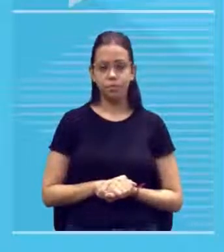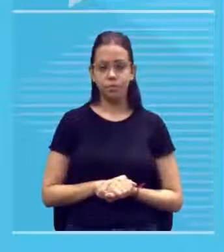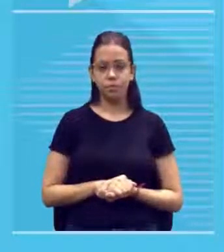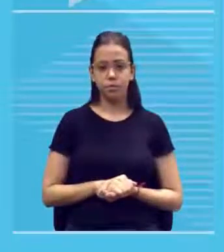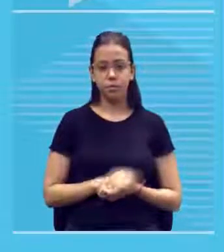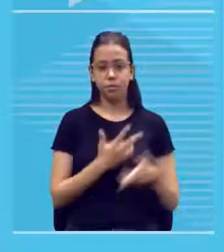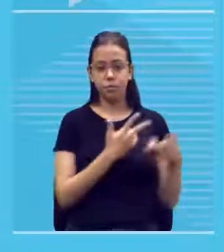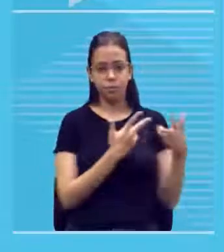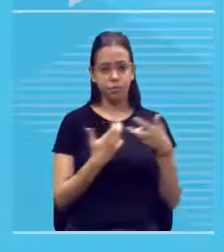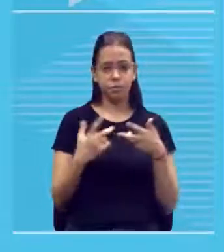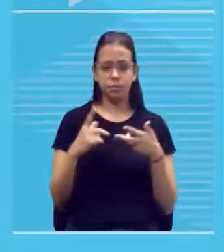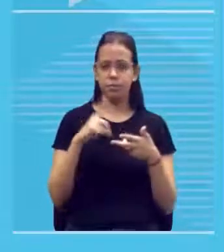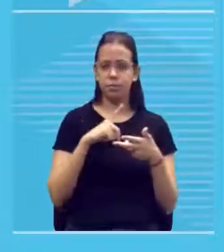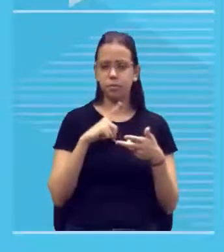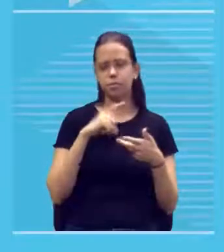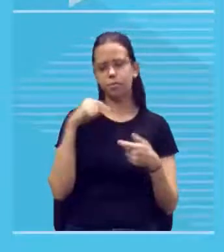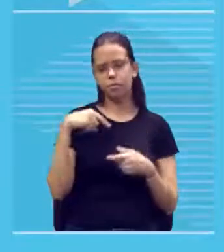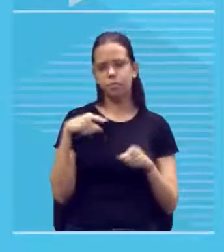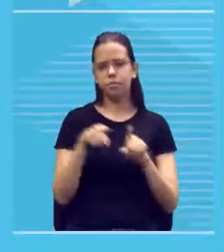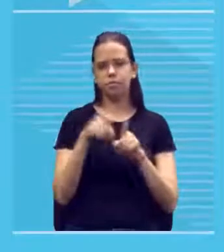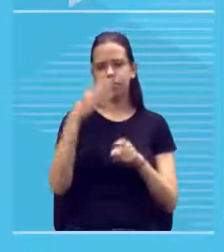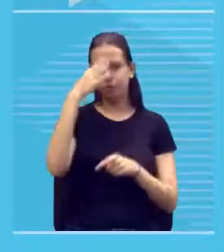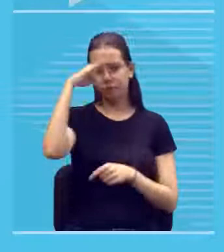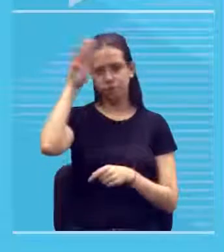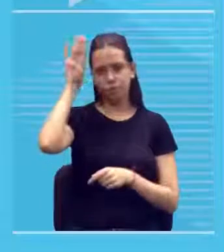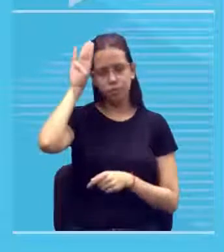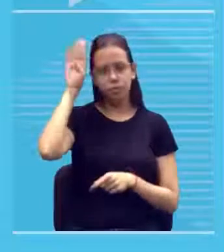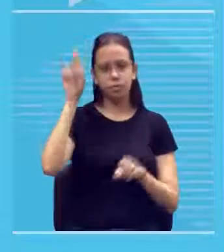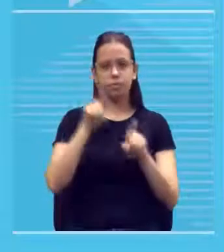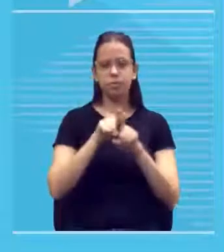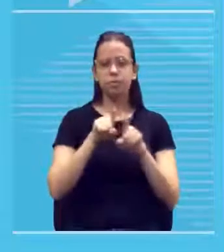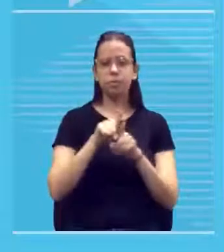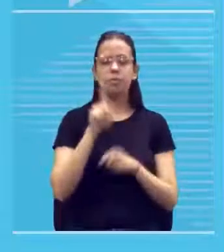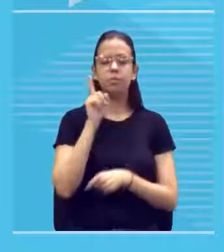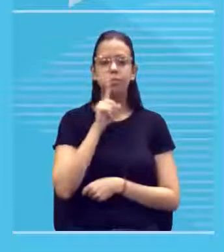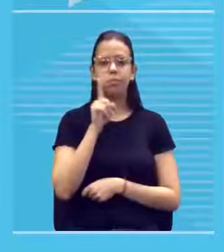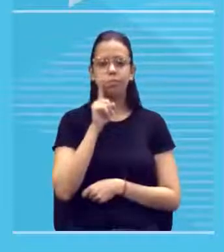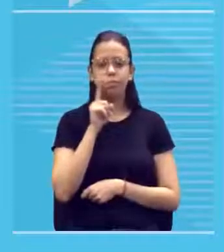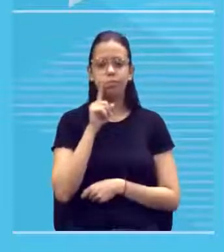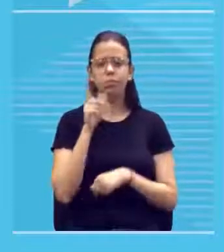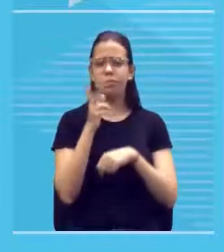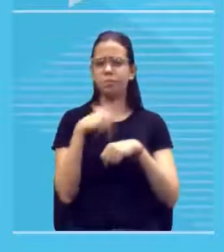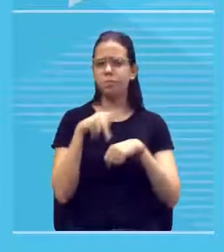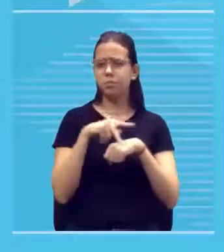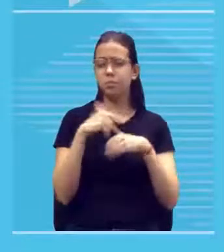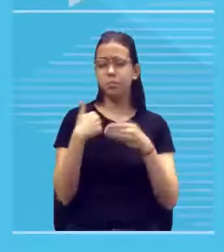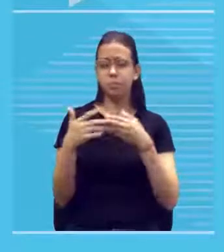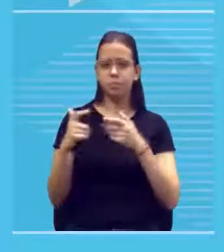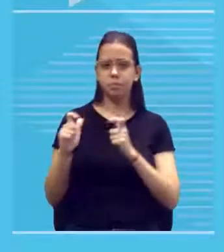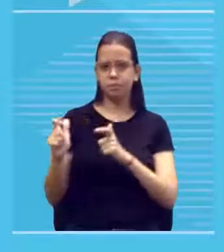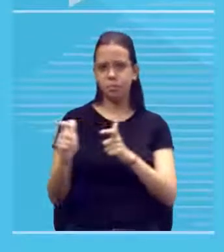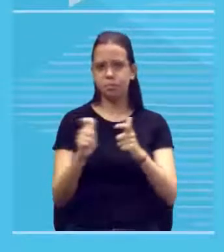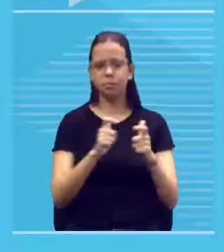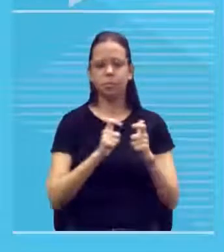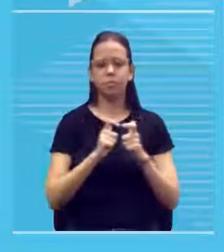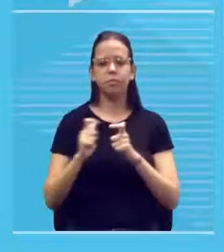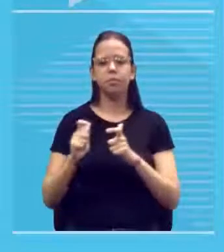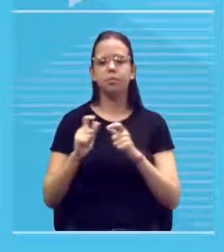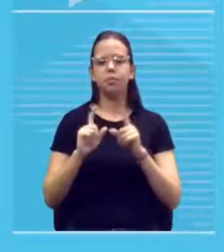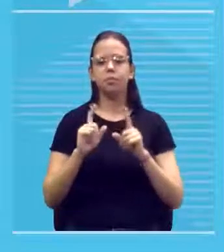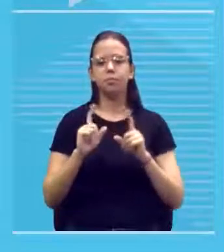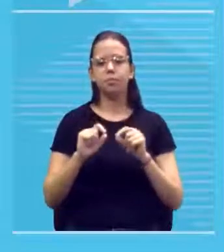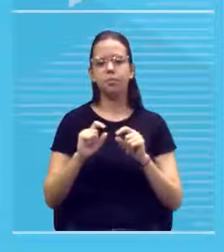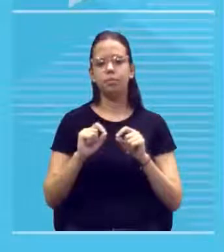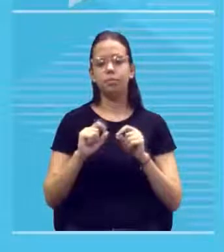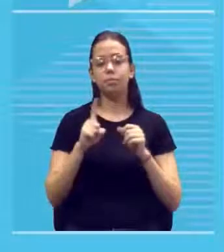em Cuba nos Estados Unidos na Conchichina onde for elas são